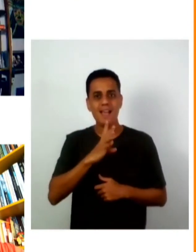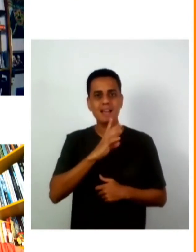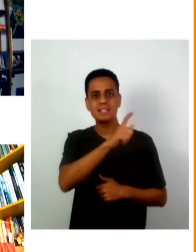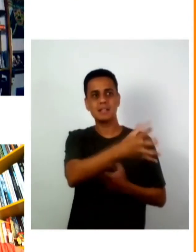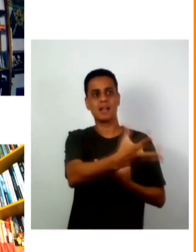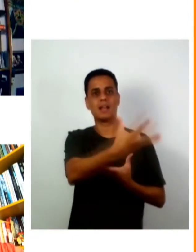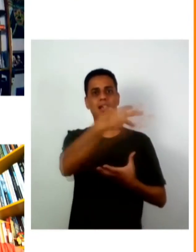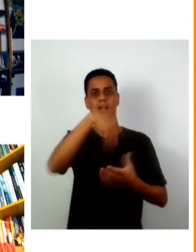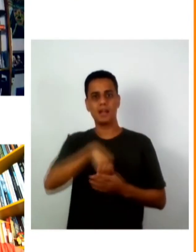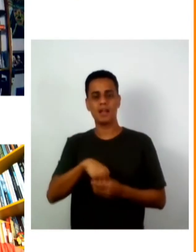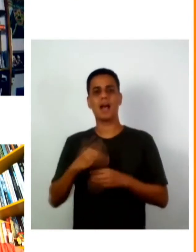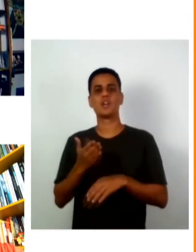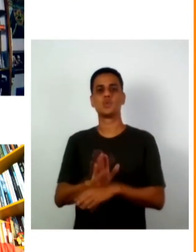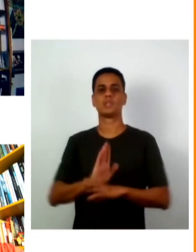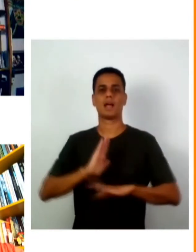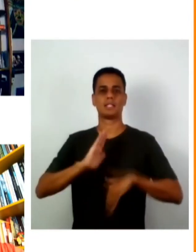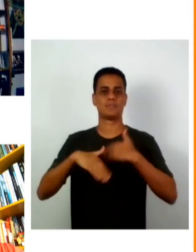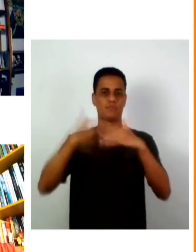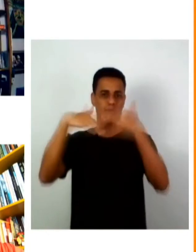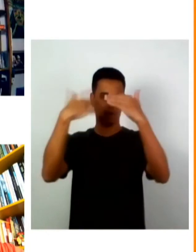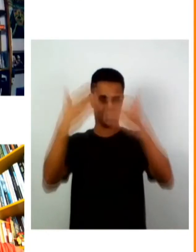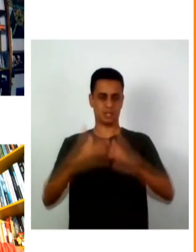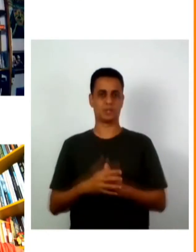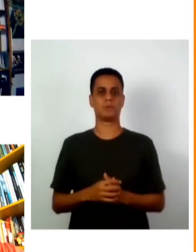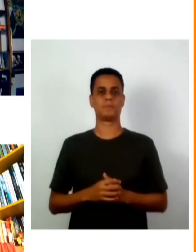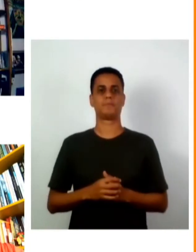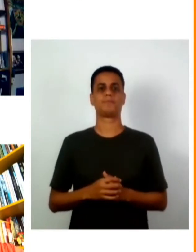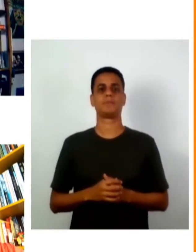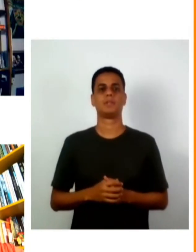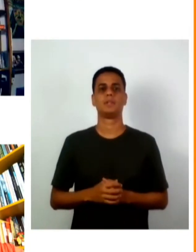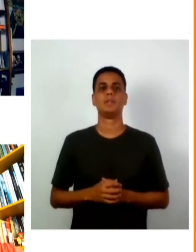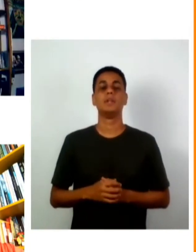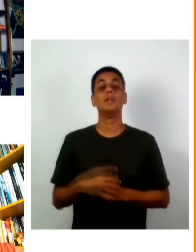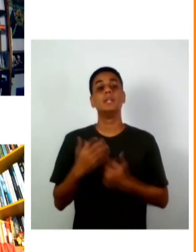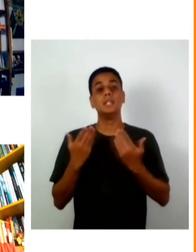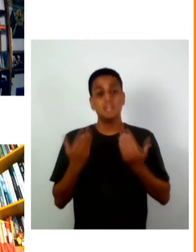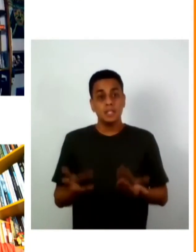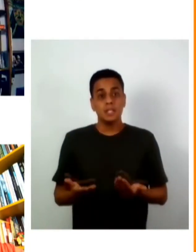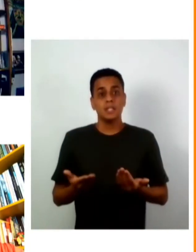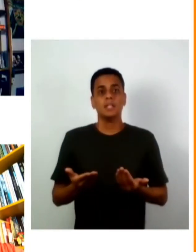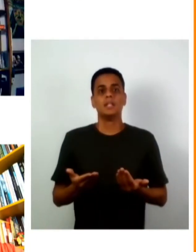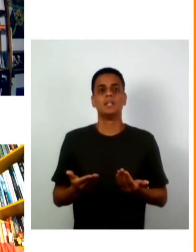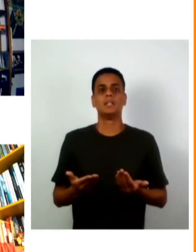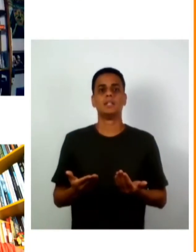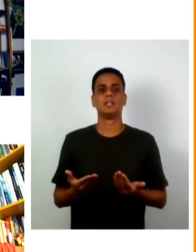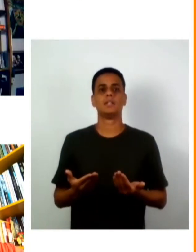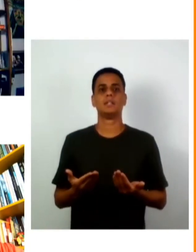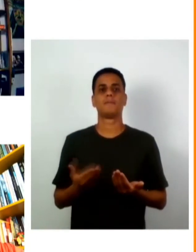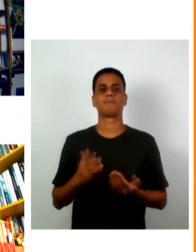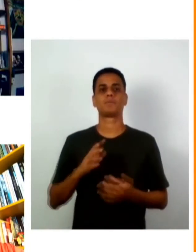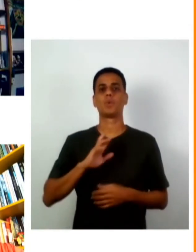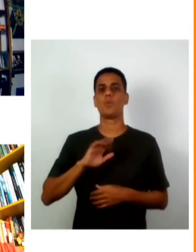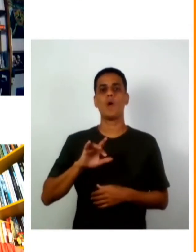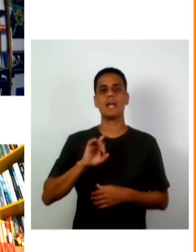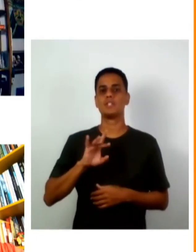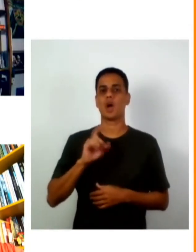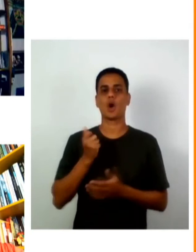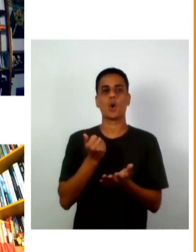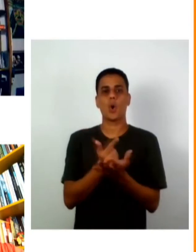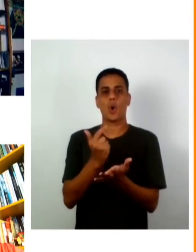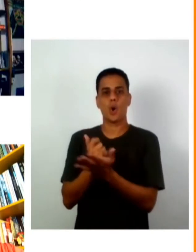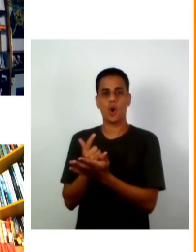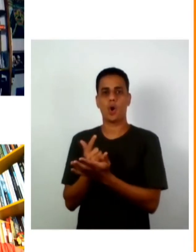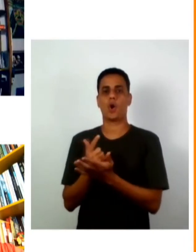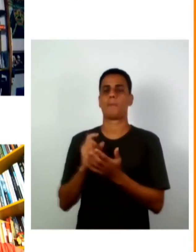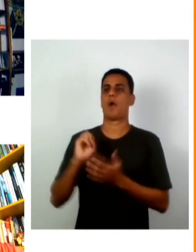desenvolver e aí a gente vai para um outro a gente sai da questão do consumo fala da questão do mercado de trabalho